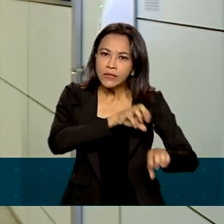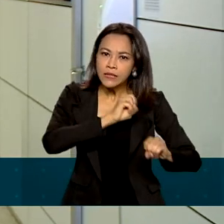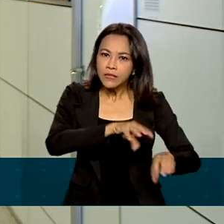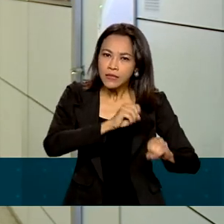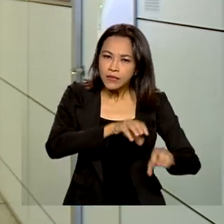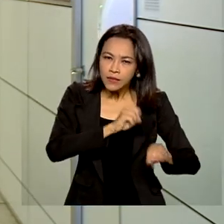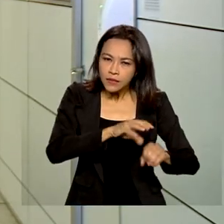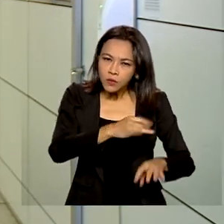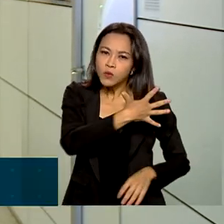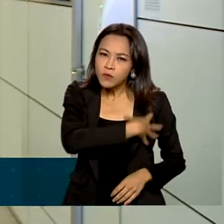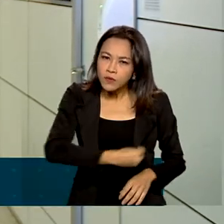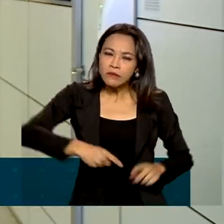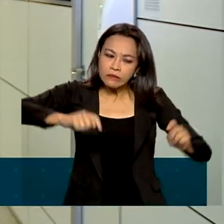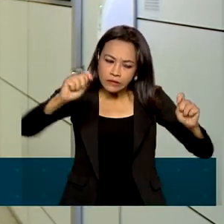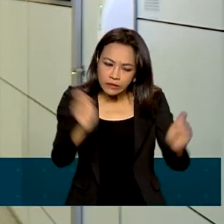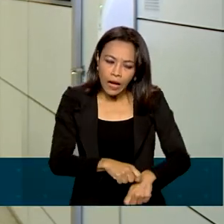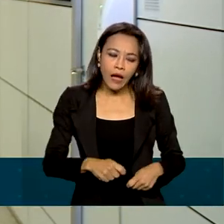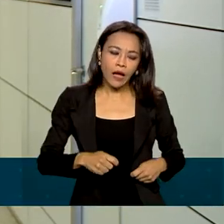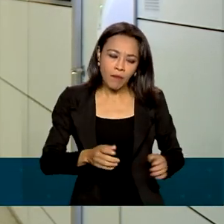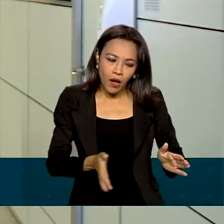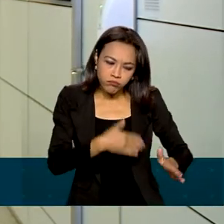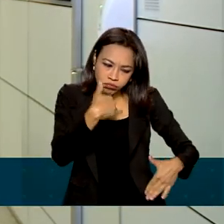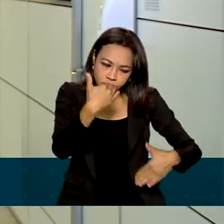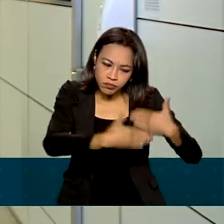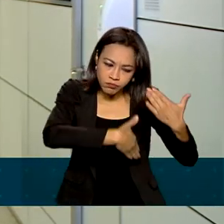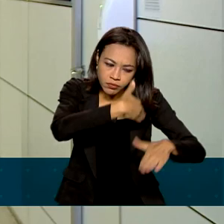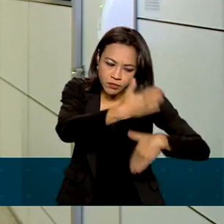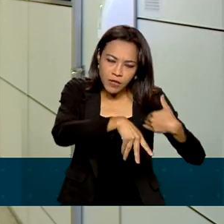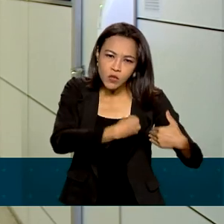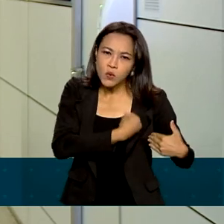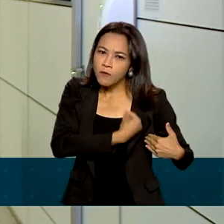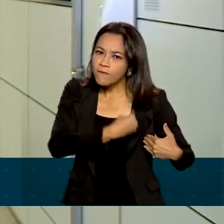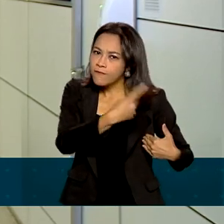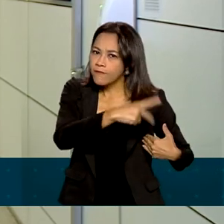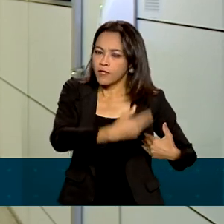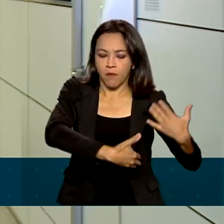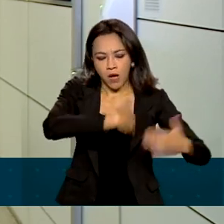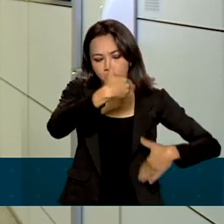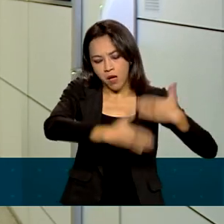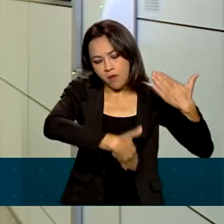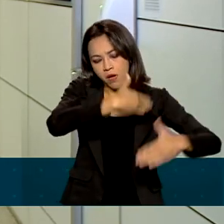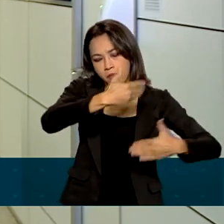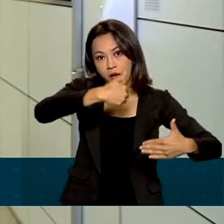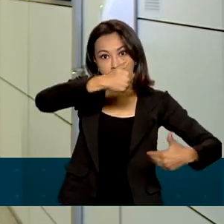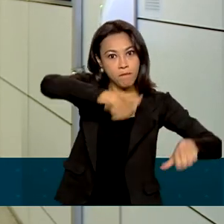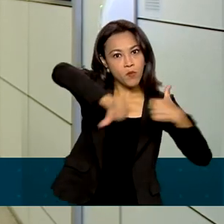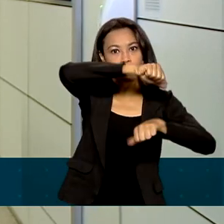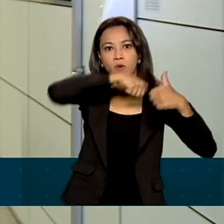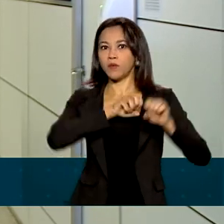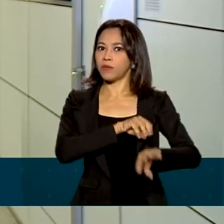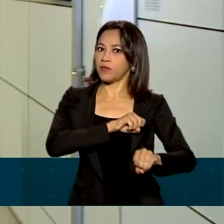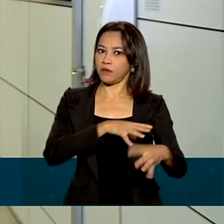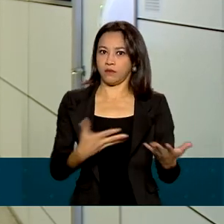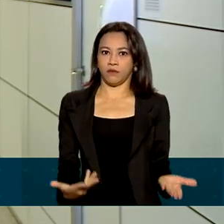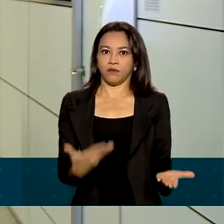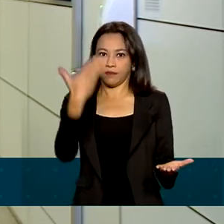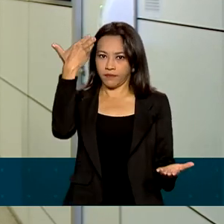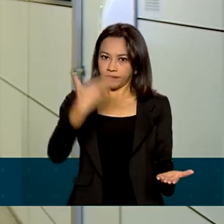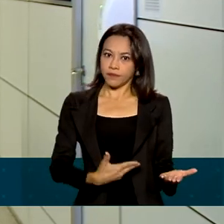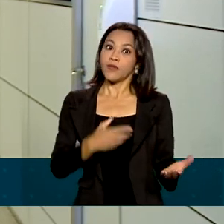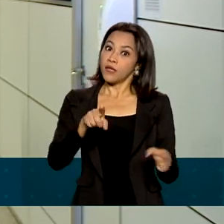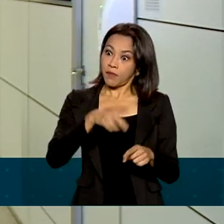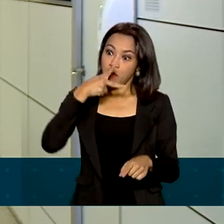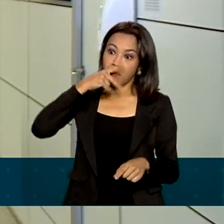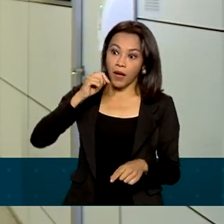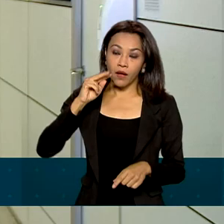pena. Vale para eles, para desenvolvimento das suas carreiras, da sua vida. A educação, como eu falei, a educação transforma. E vale para os pais também, que